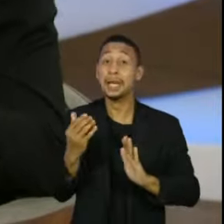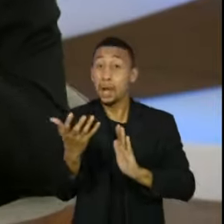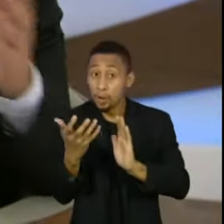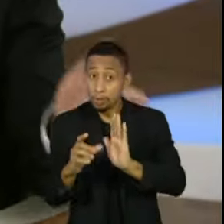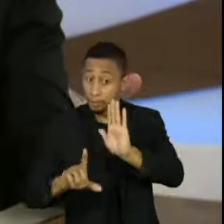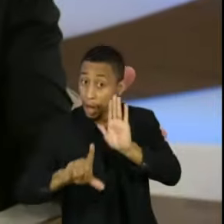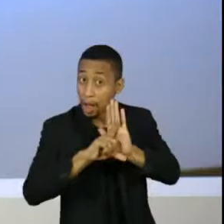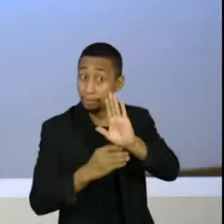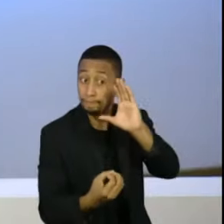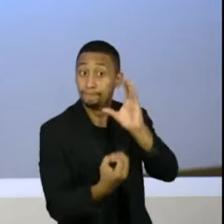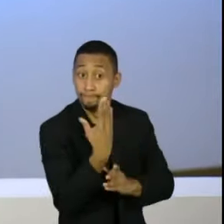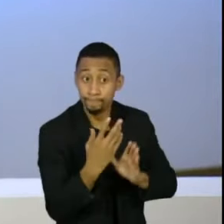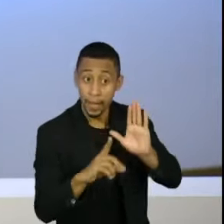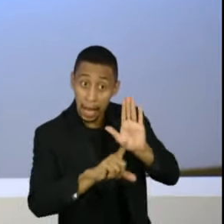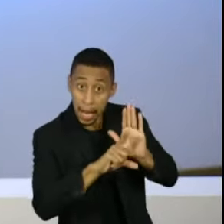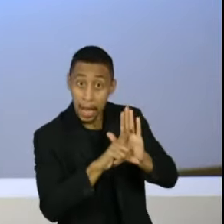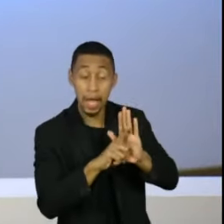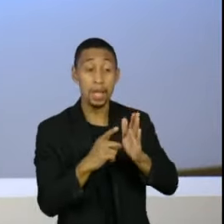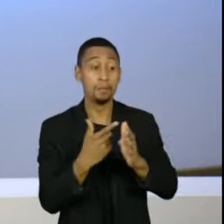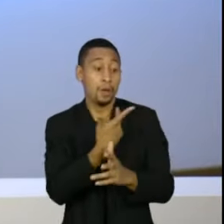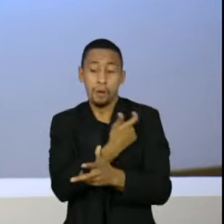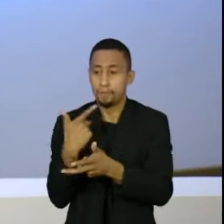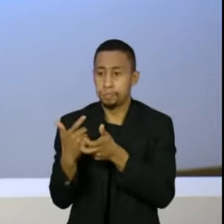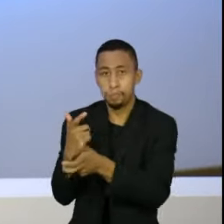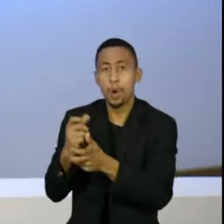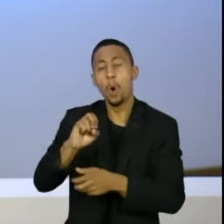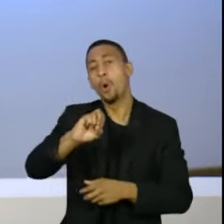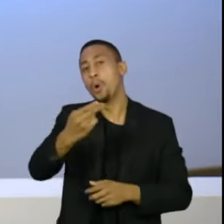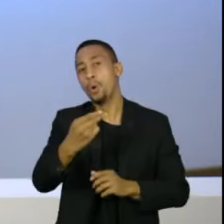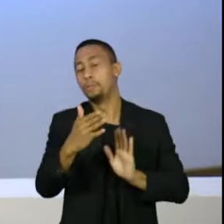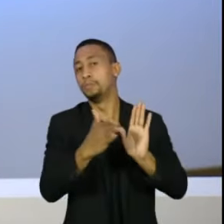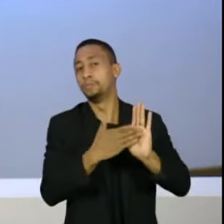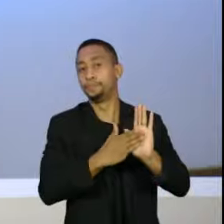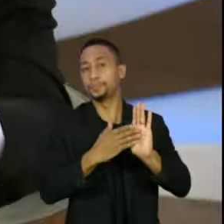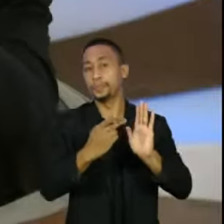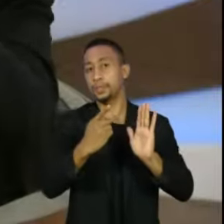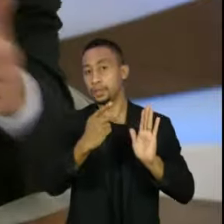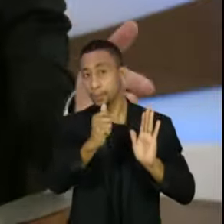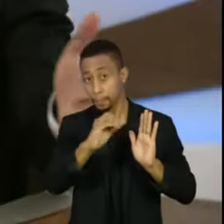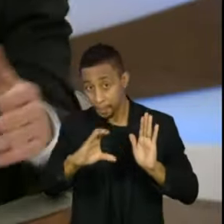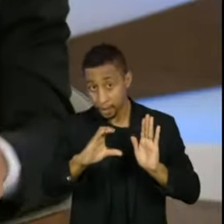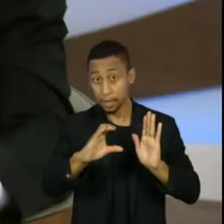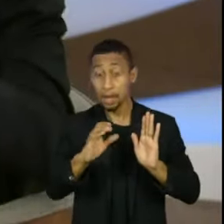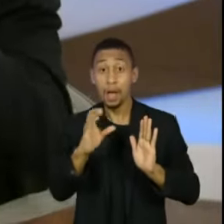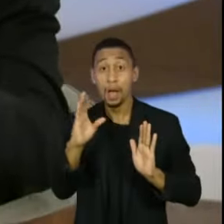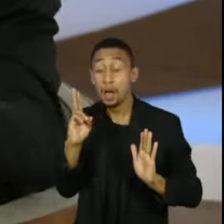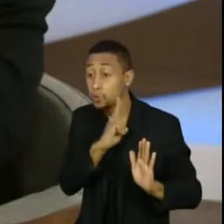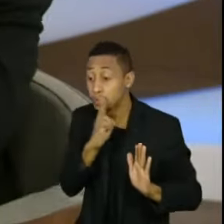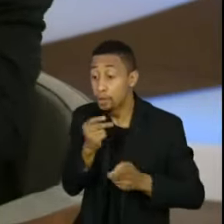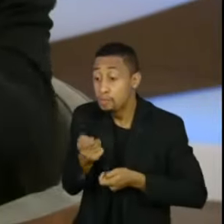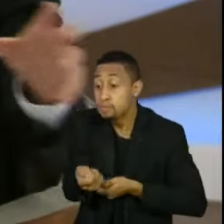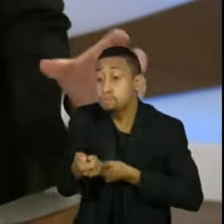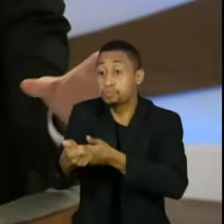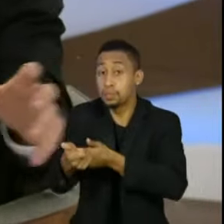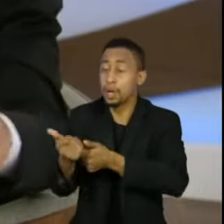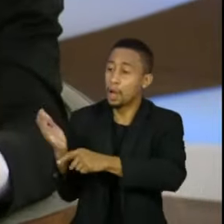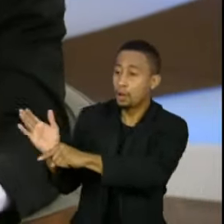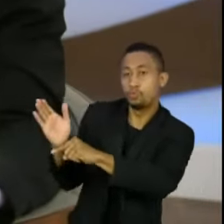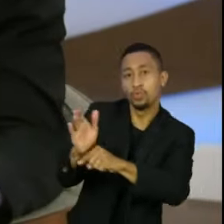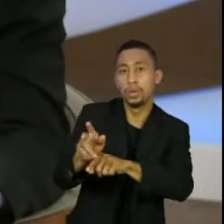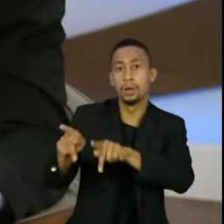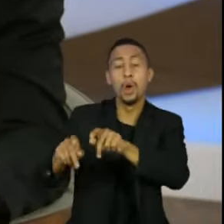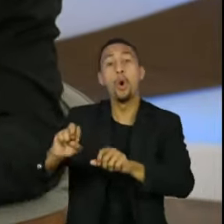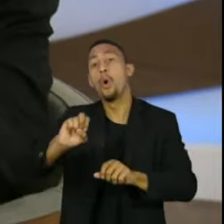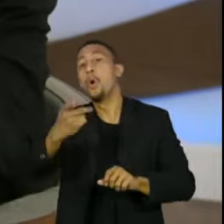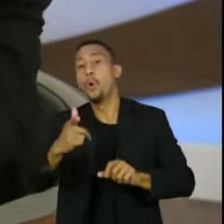vacinação ou de uma PEC que permita o auxílio emergencial, fazer simplesmente uma comissão parlamentar de inquéritos para poder ter televisionamento o tempo